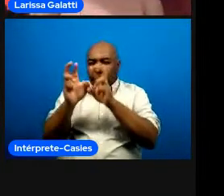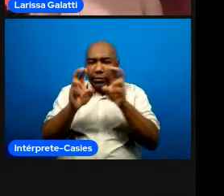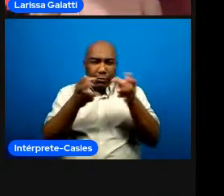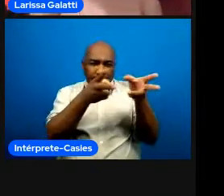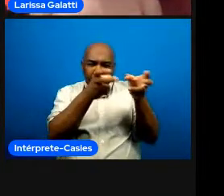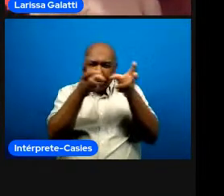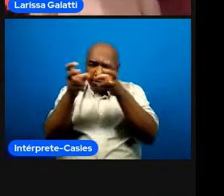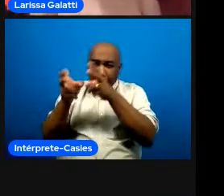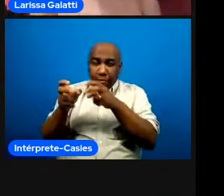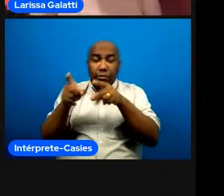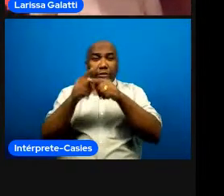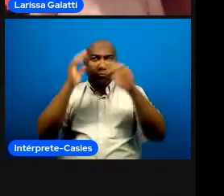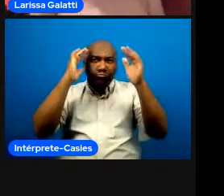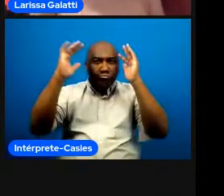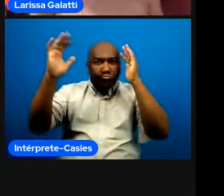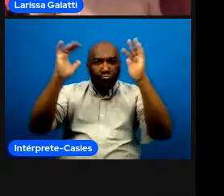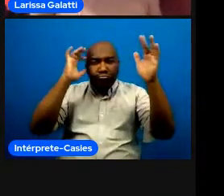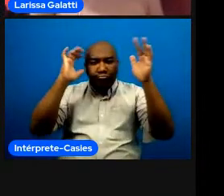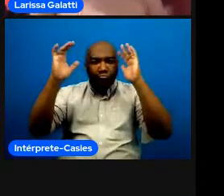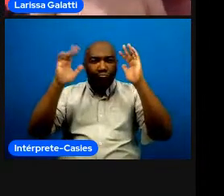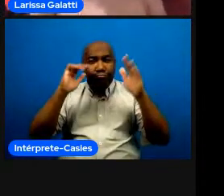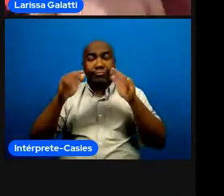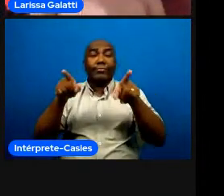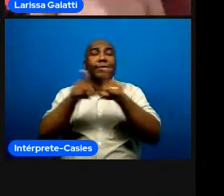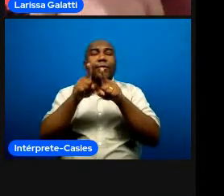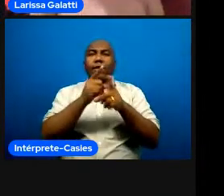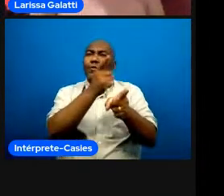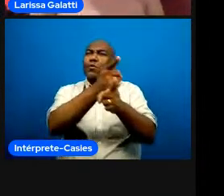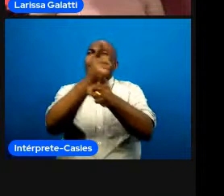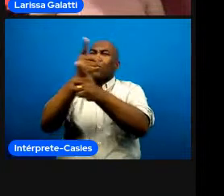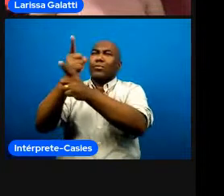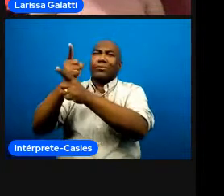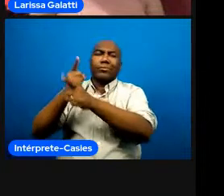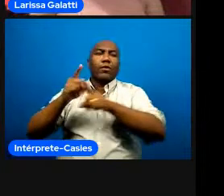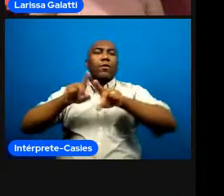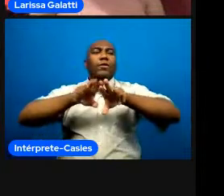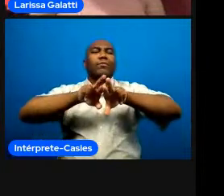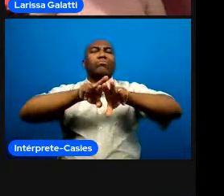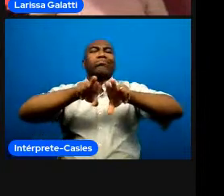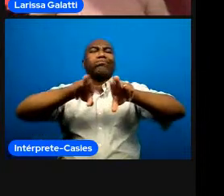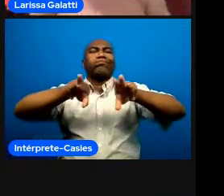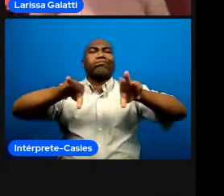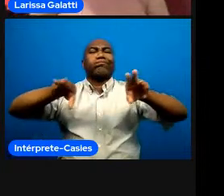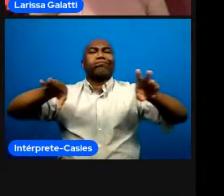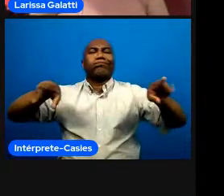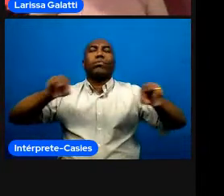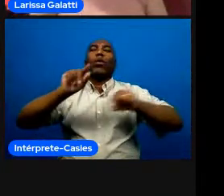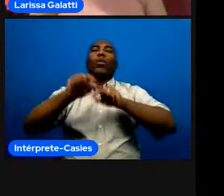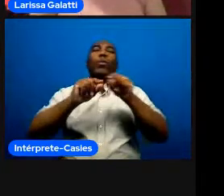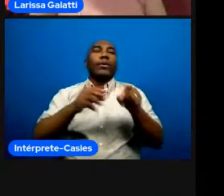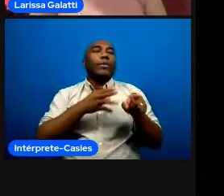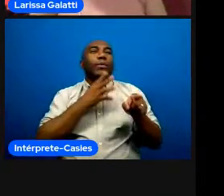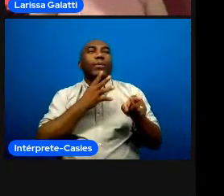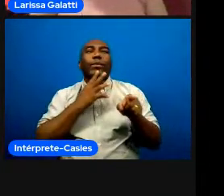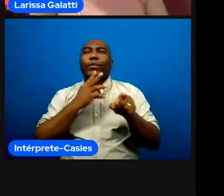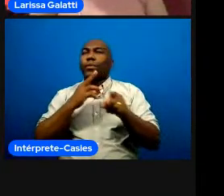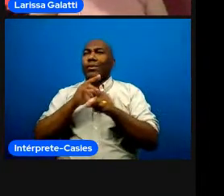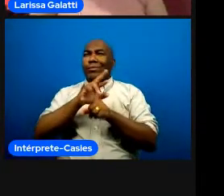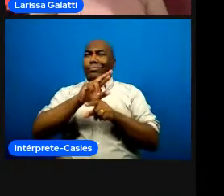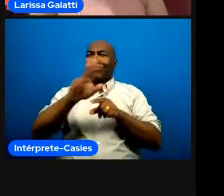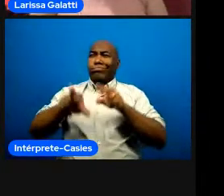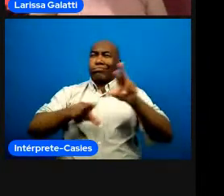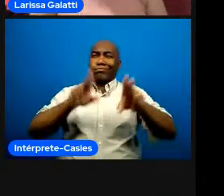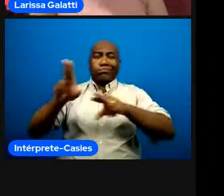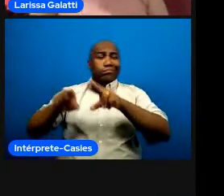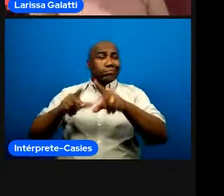e a reflexão a gente volta a ver uma diversidade de conhecimentos tanto profissionais